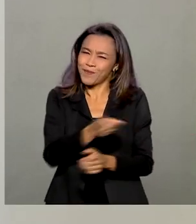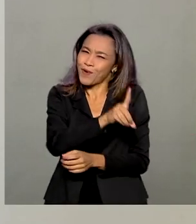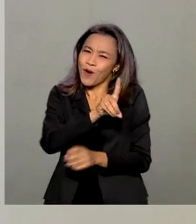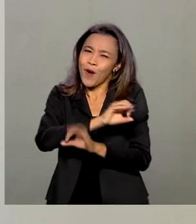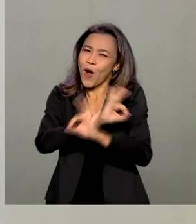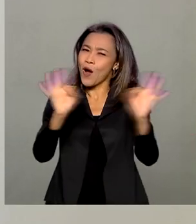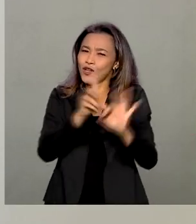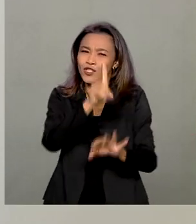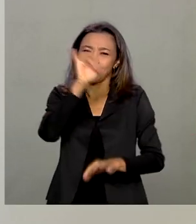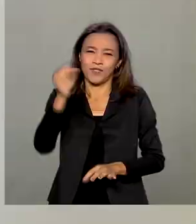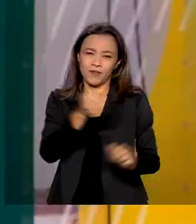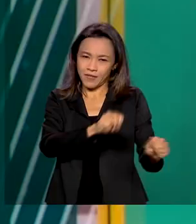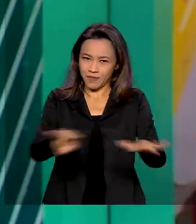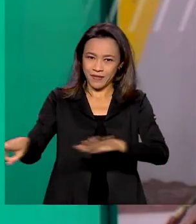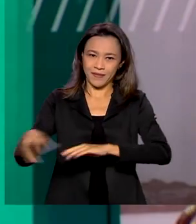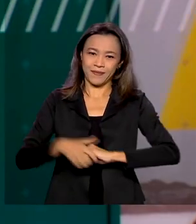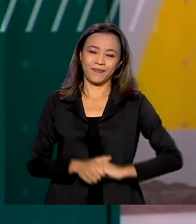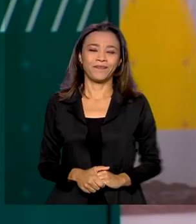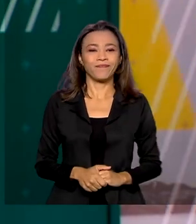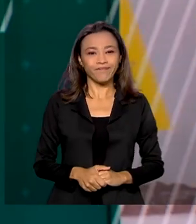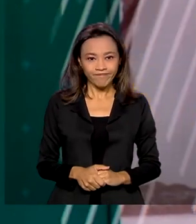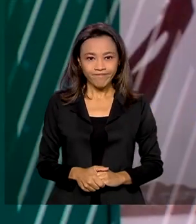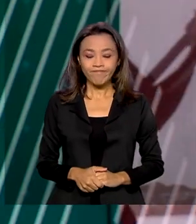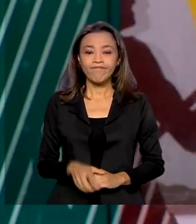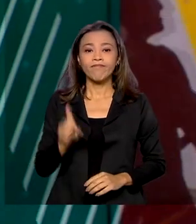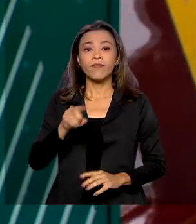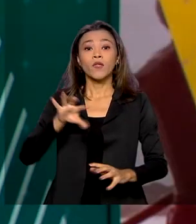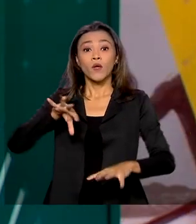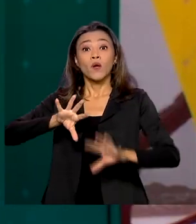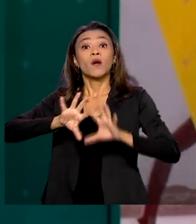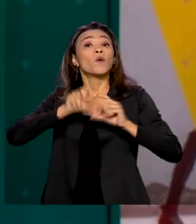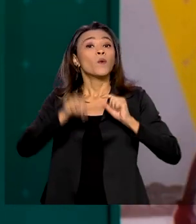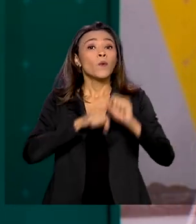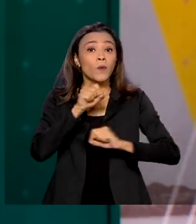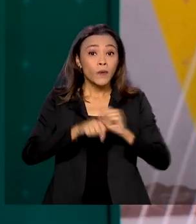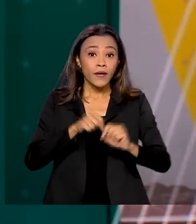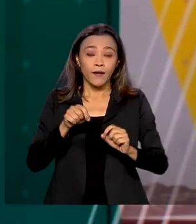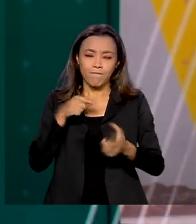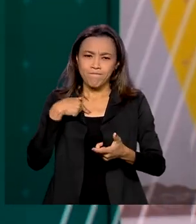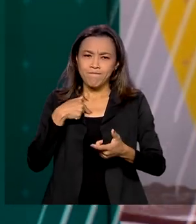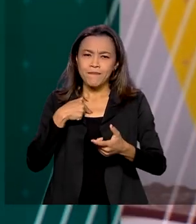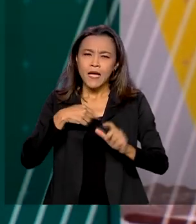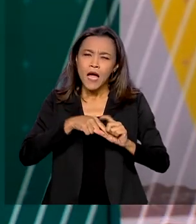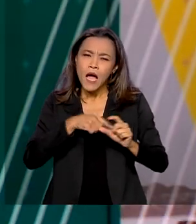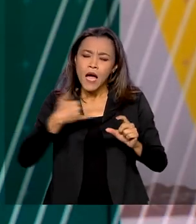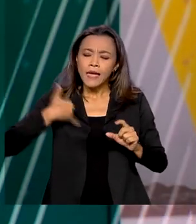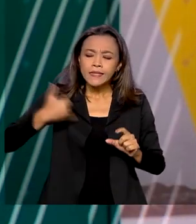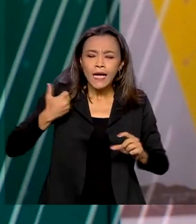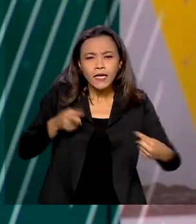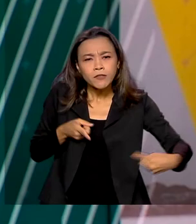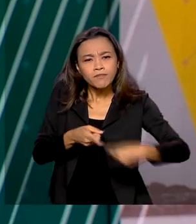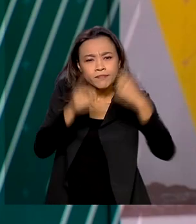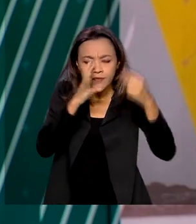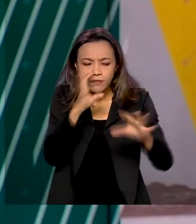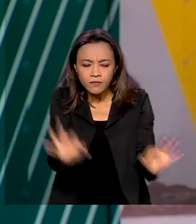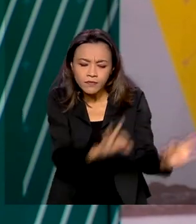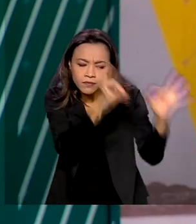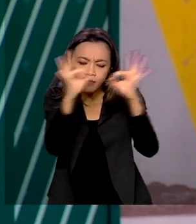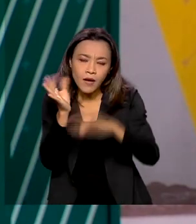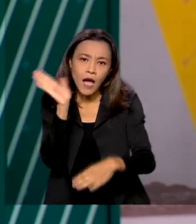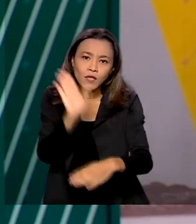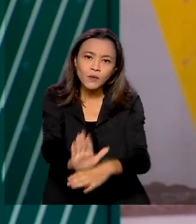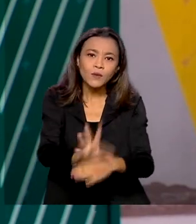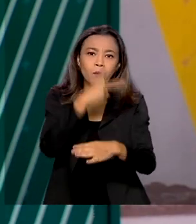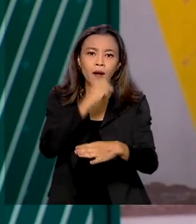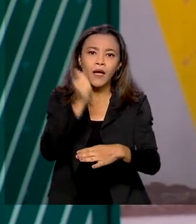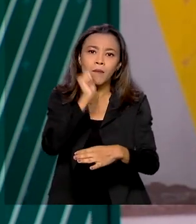ótimo dia e uma ótima semana. A classificação indicativa ajuda os pais na hora de escolher o filme que o filho vai assistir ou o livro